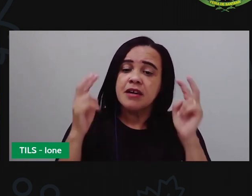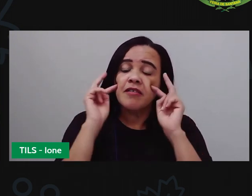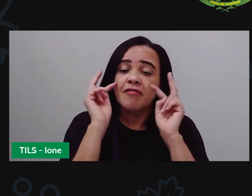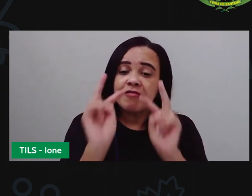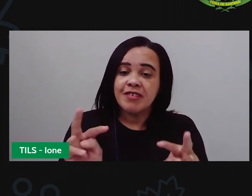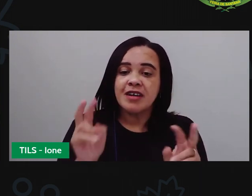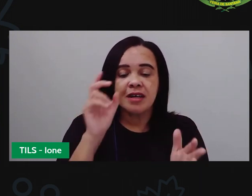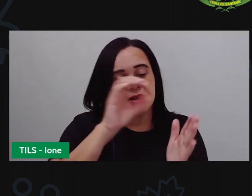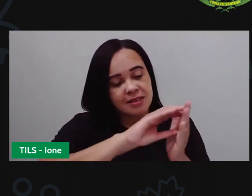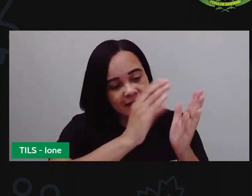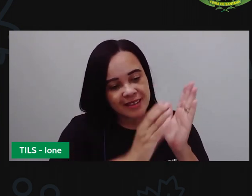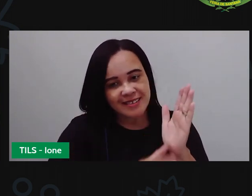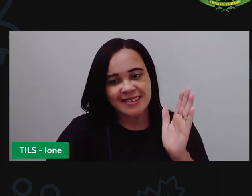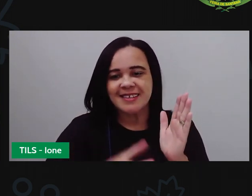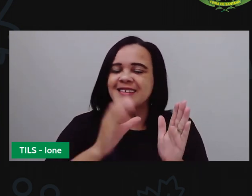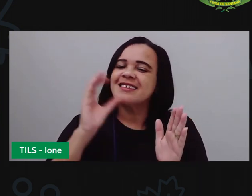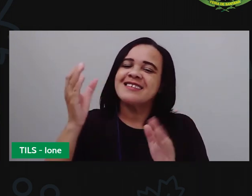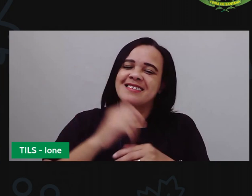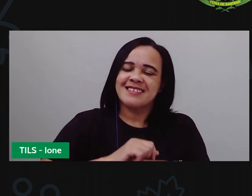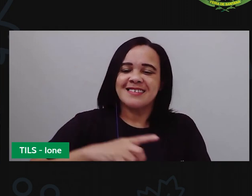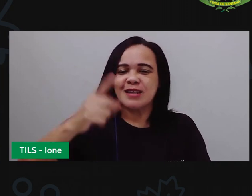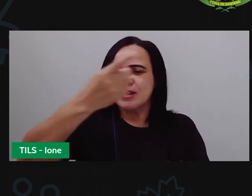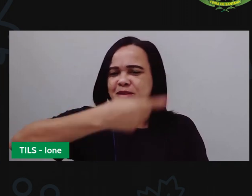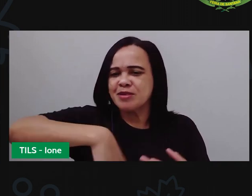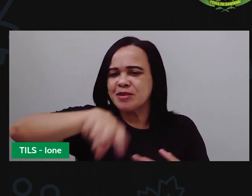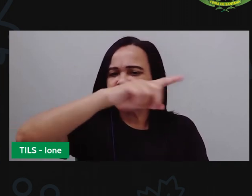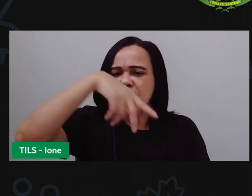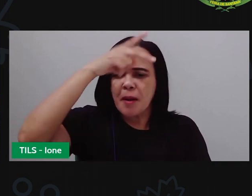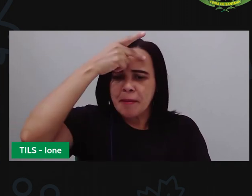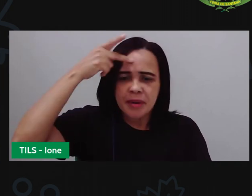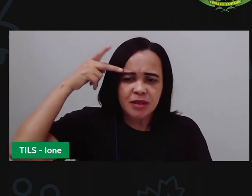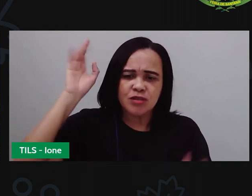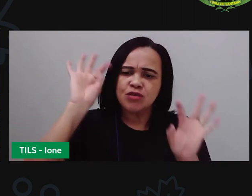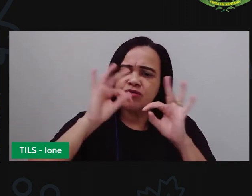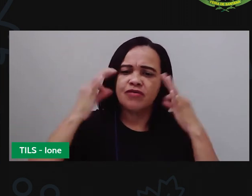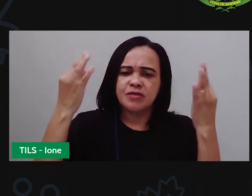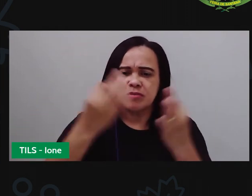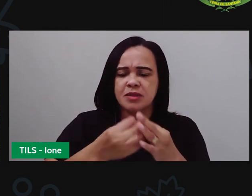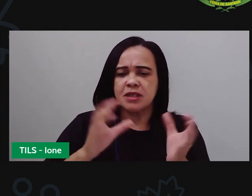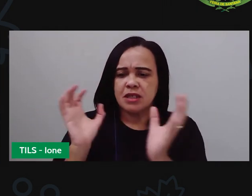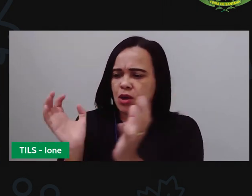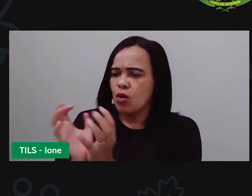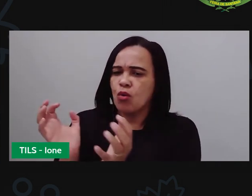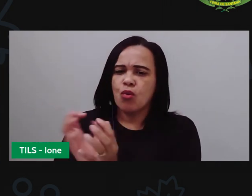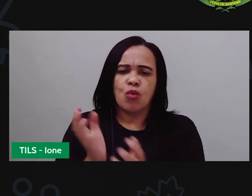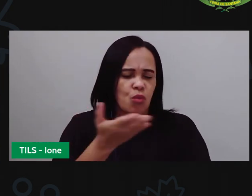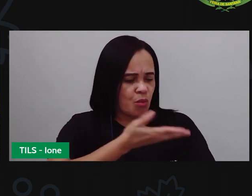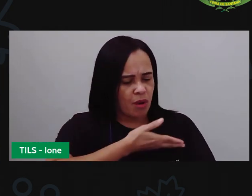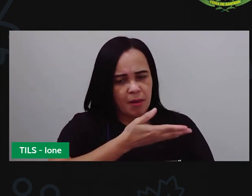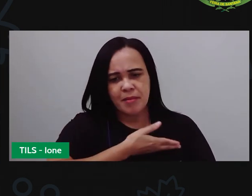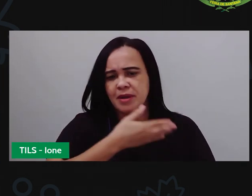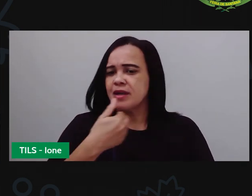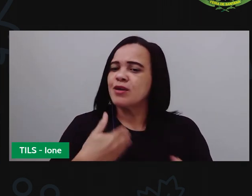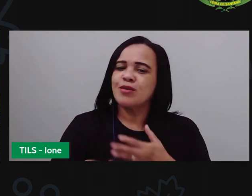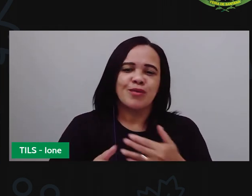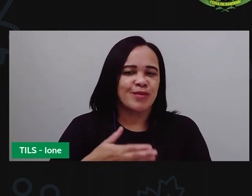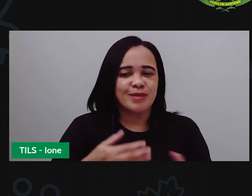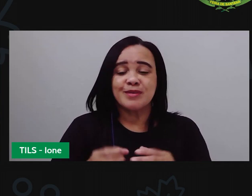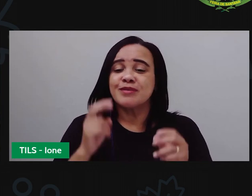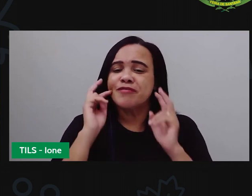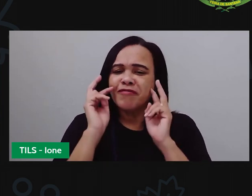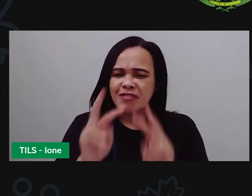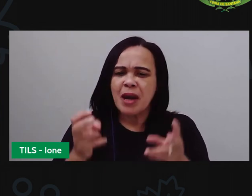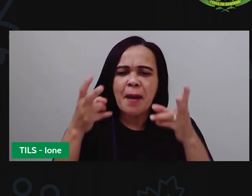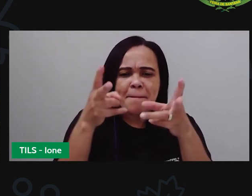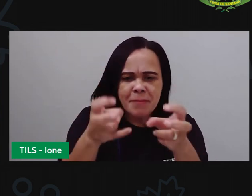as características das pessoas que tem ao seu redor aí na sua família na sua comunidade vendo o que é que tem de semelhante